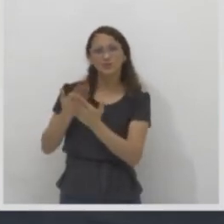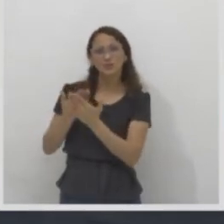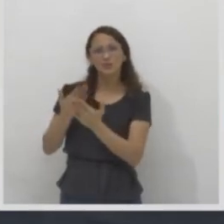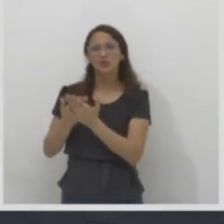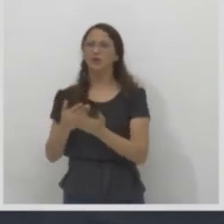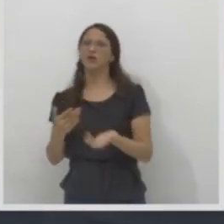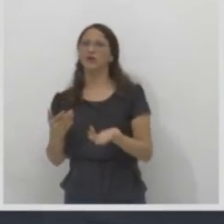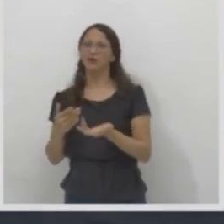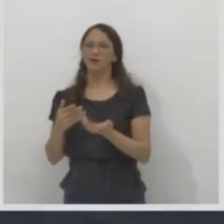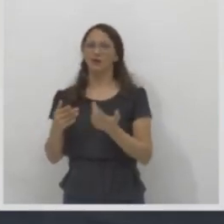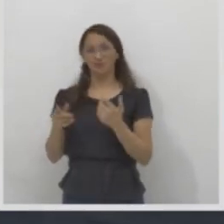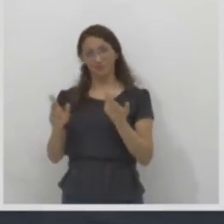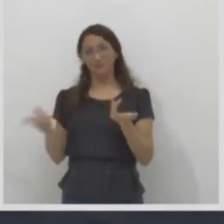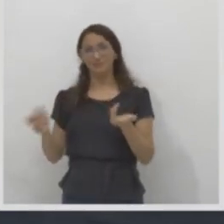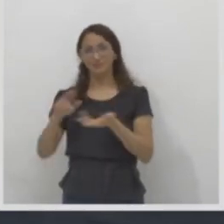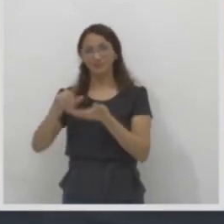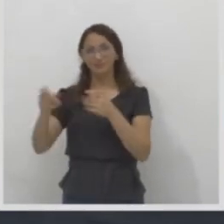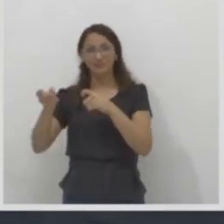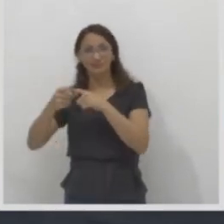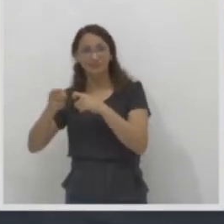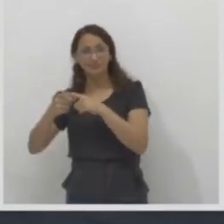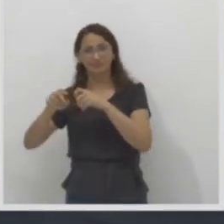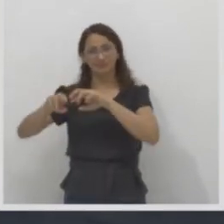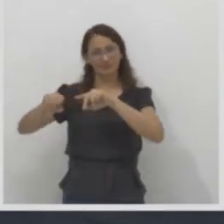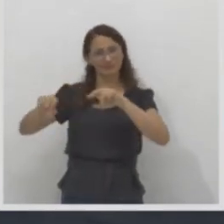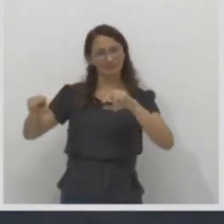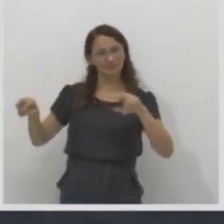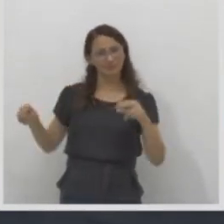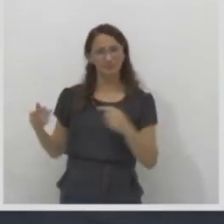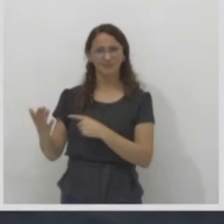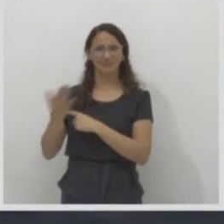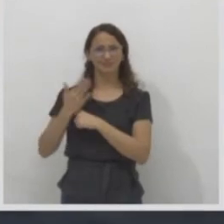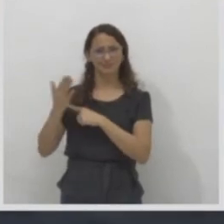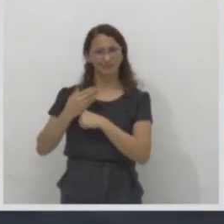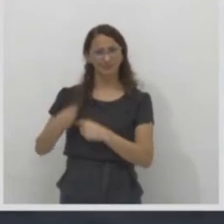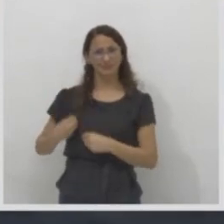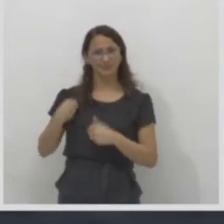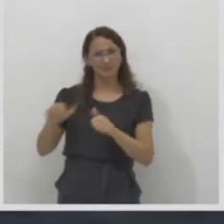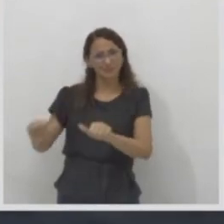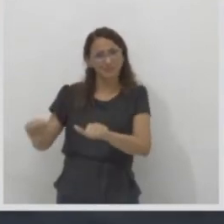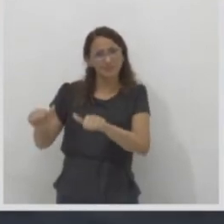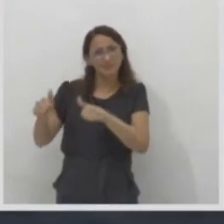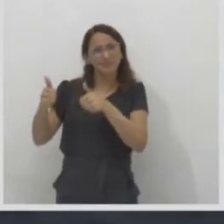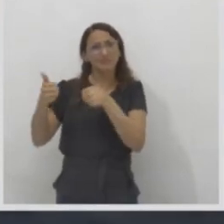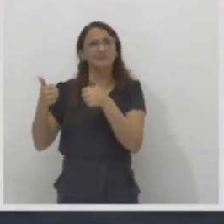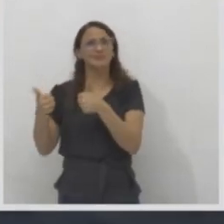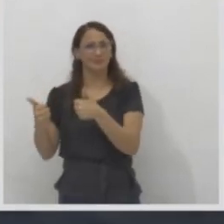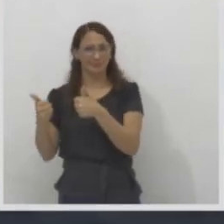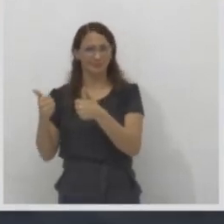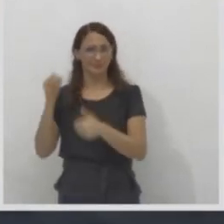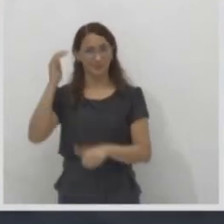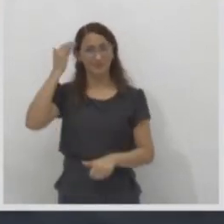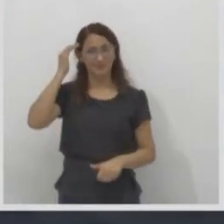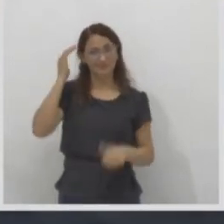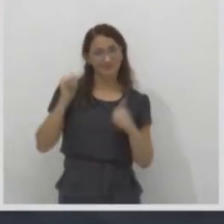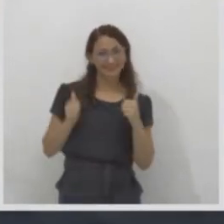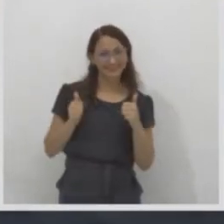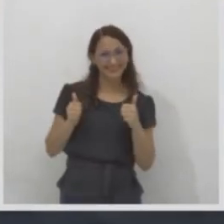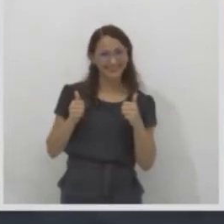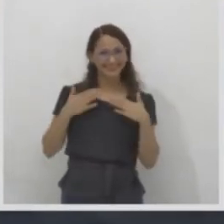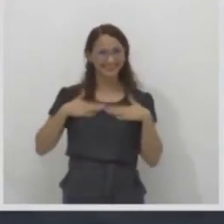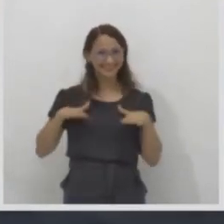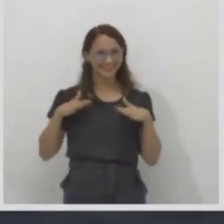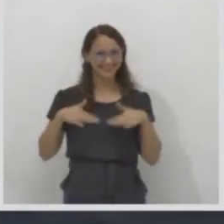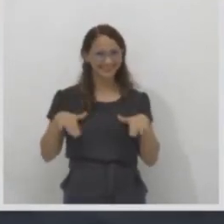saindo de sua cidade em busca de um emprego ou de melhores condições de vida. Tudo bem, aluno? Tudo bem? Tranquilo?